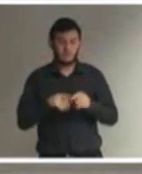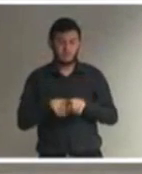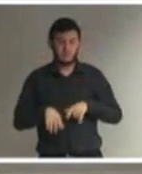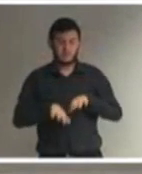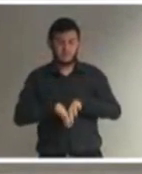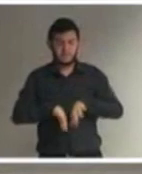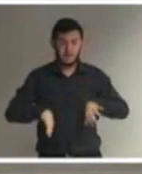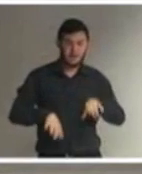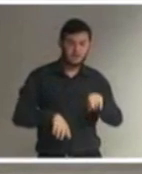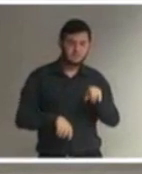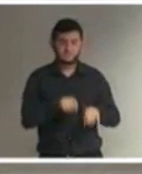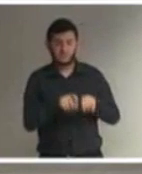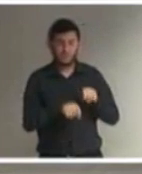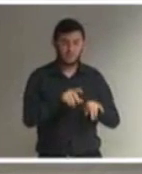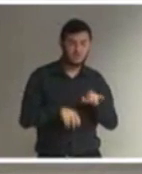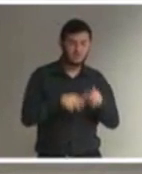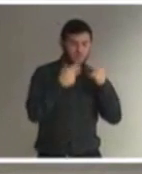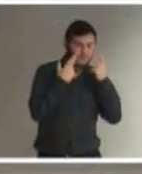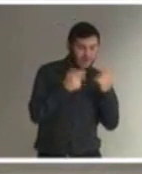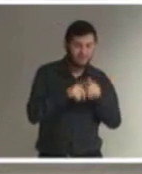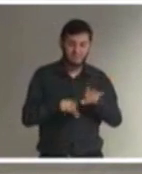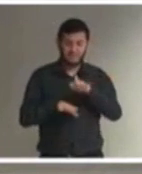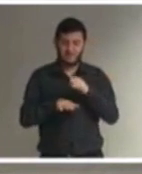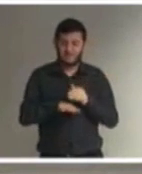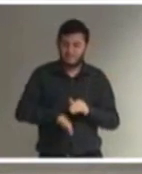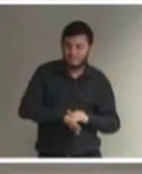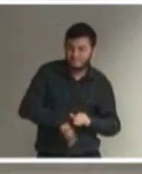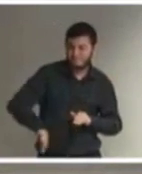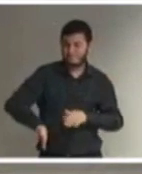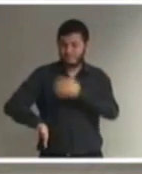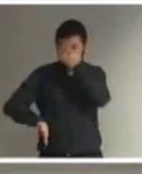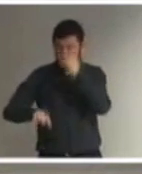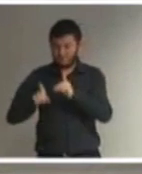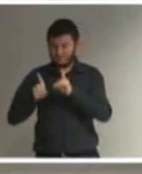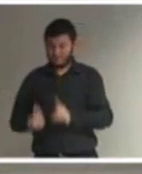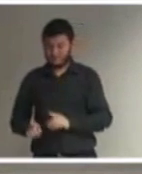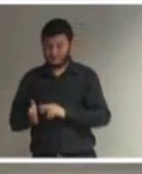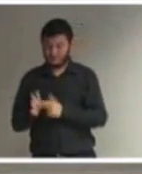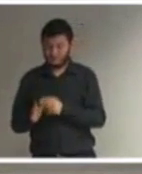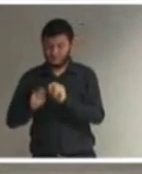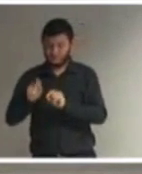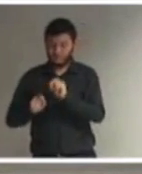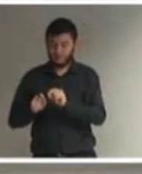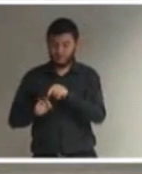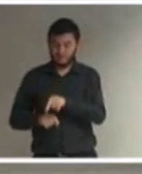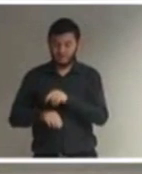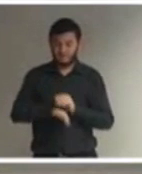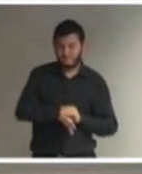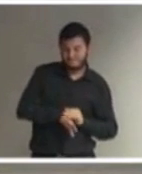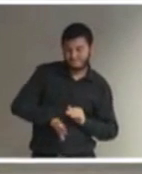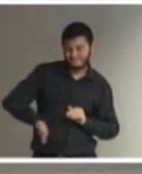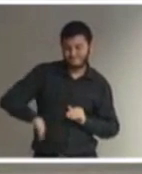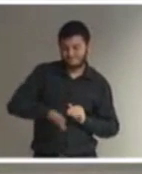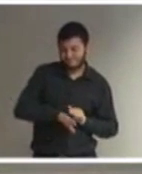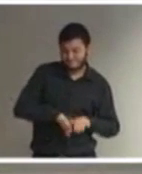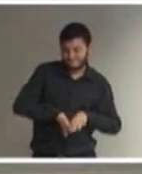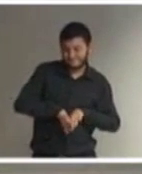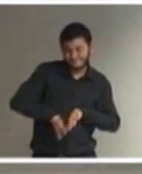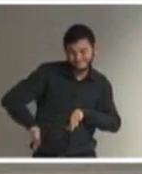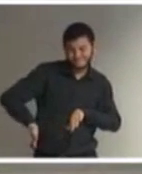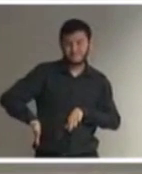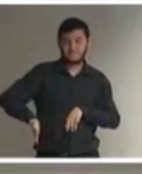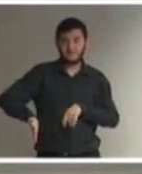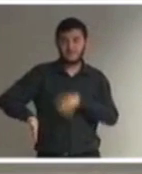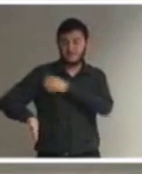com deficiência, dizendo que era melhor para elas, eram apenas artifícios para continuar segregando, para continuar discriminando.